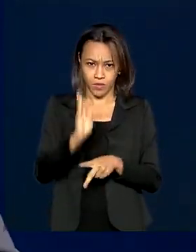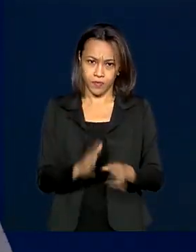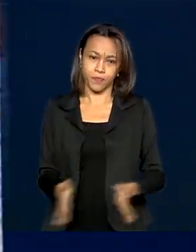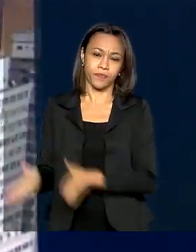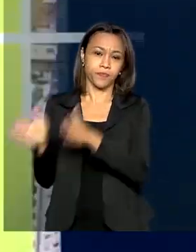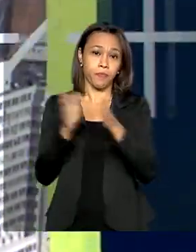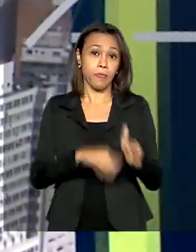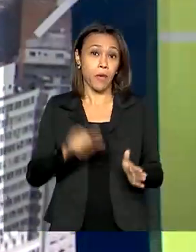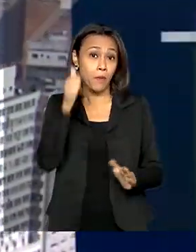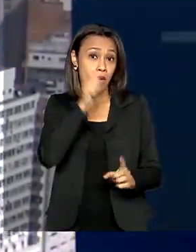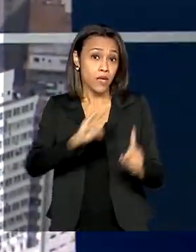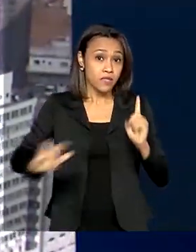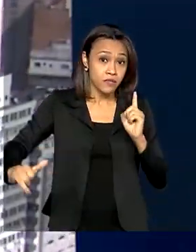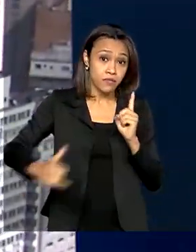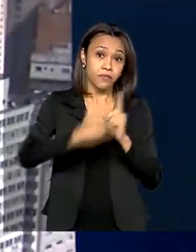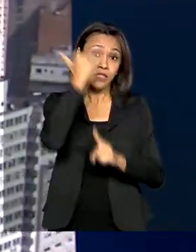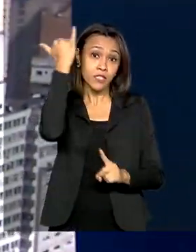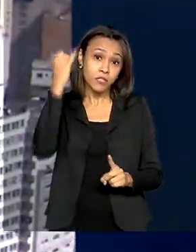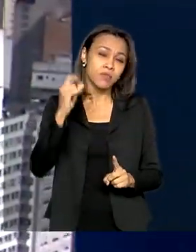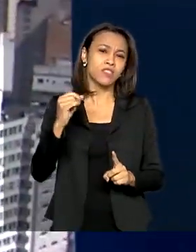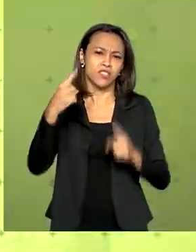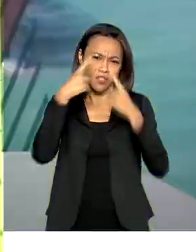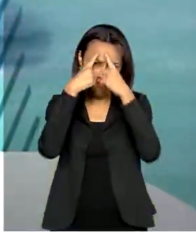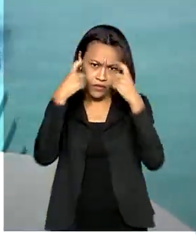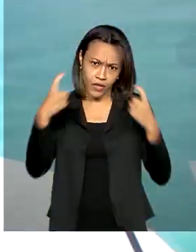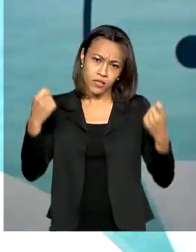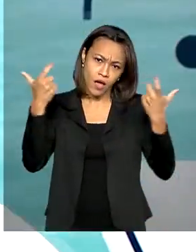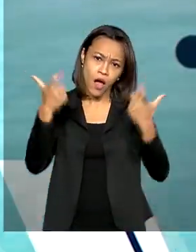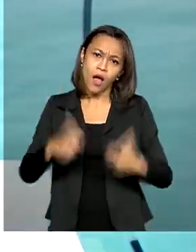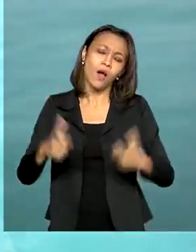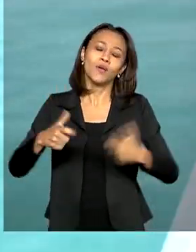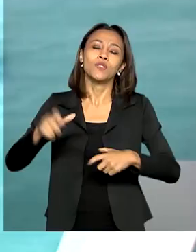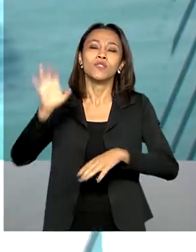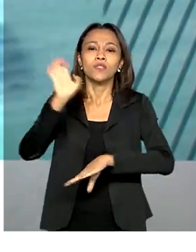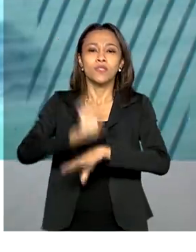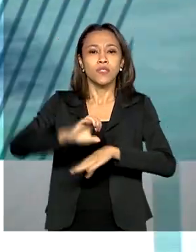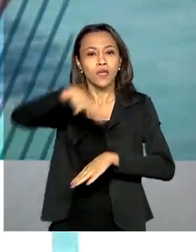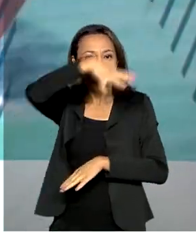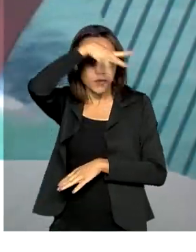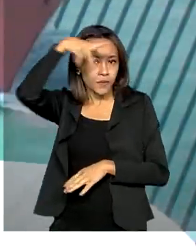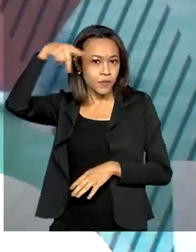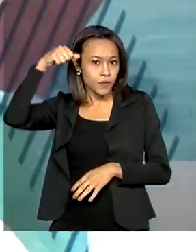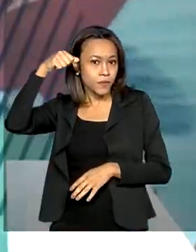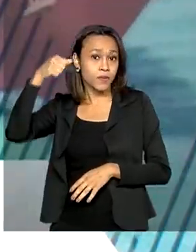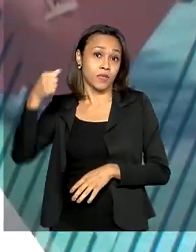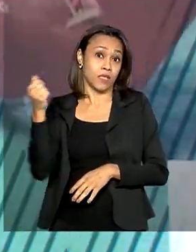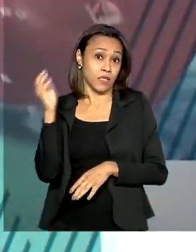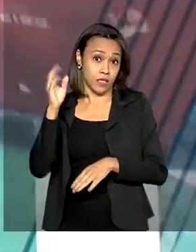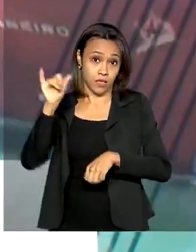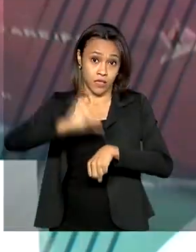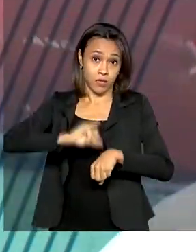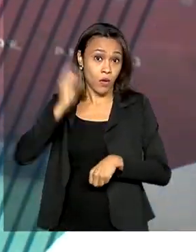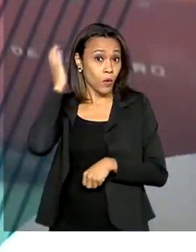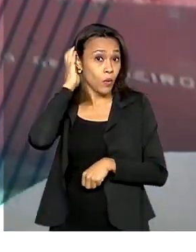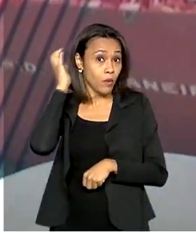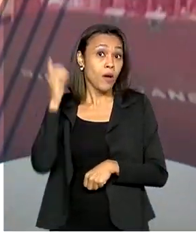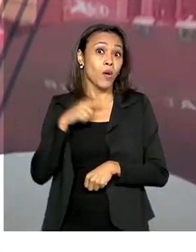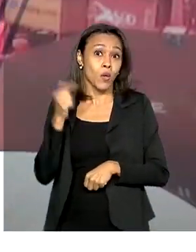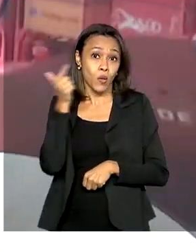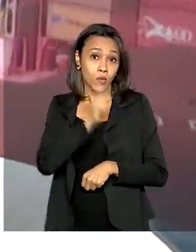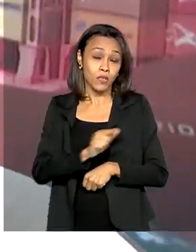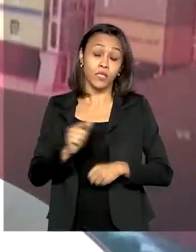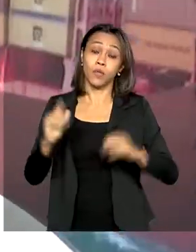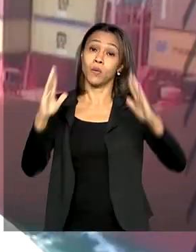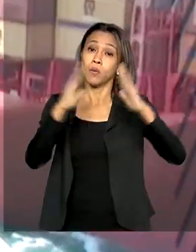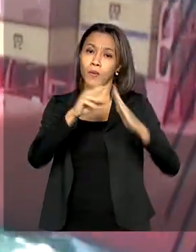vítimas de violência em Cuiabá, no Mato Grosso, contam agora com uma nova delegacia de atendimento especializado. A unidade vai